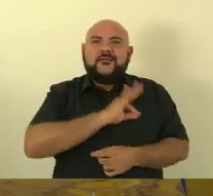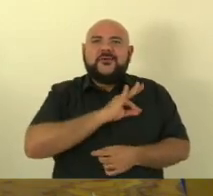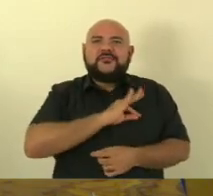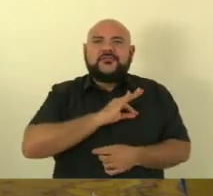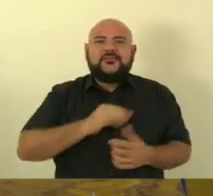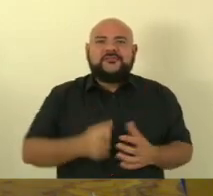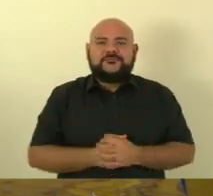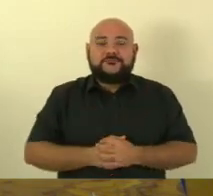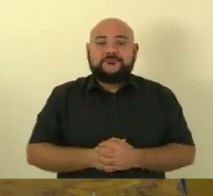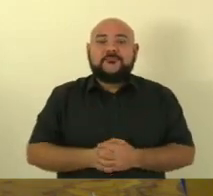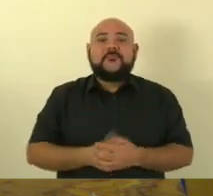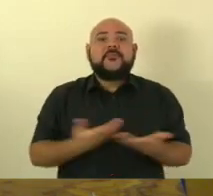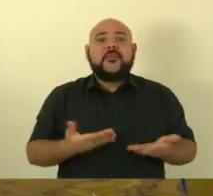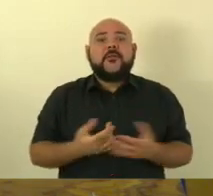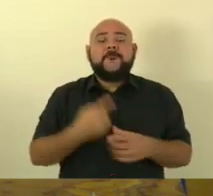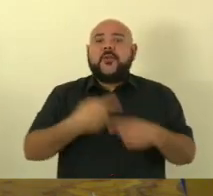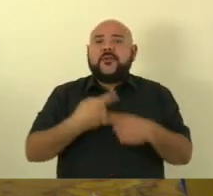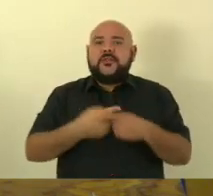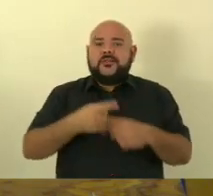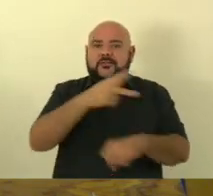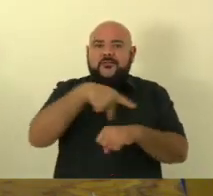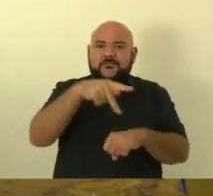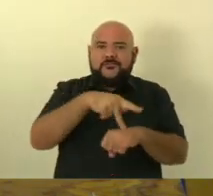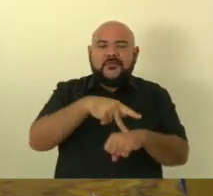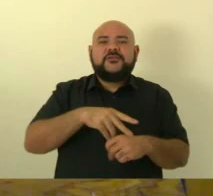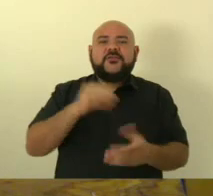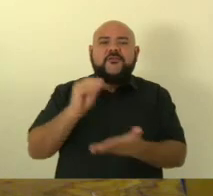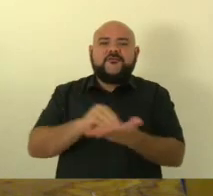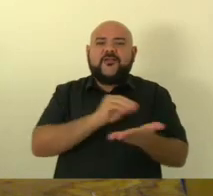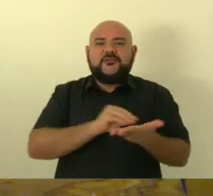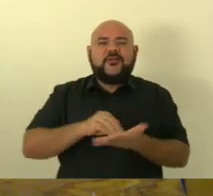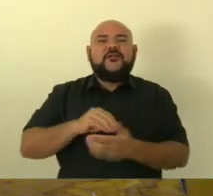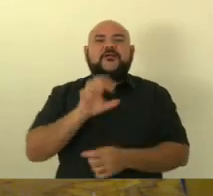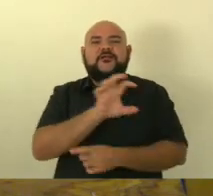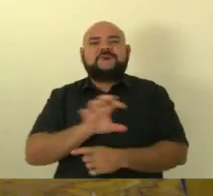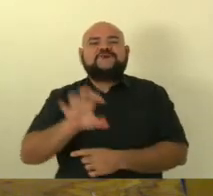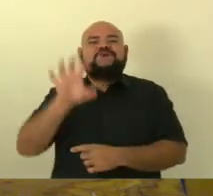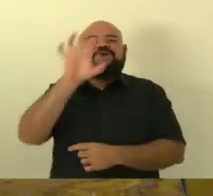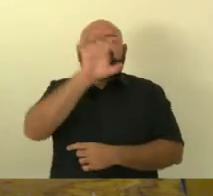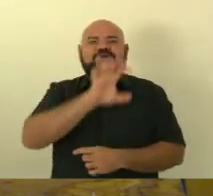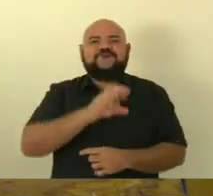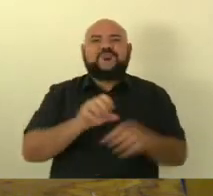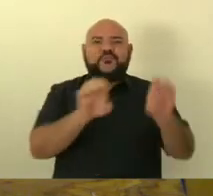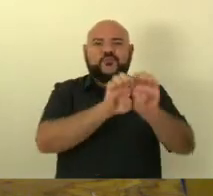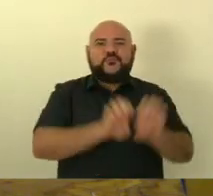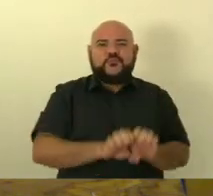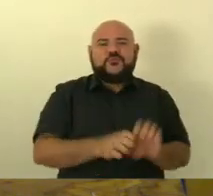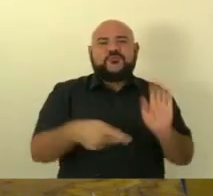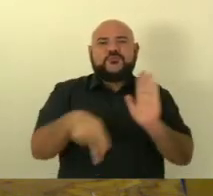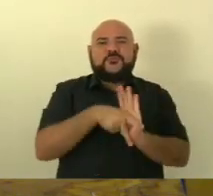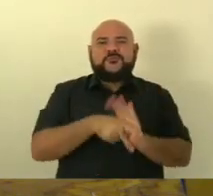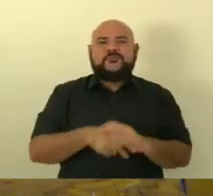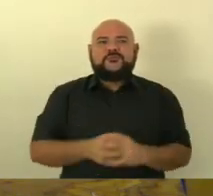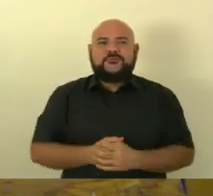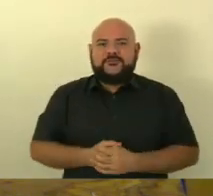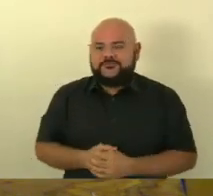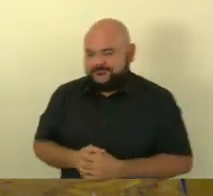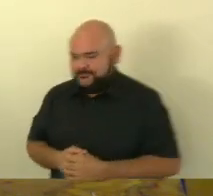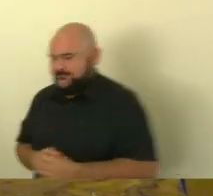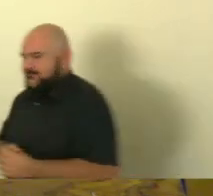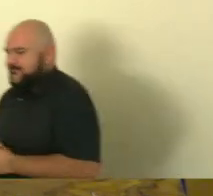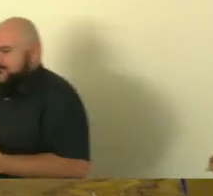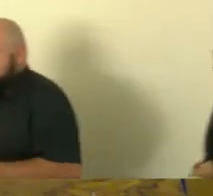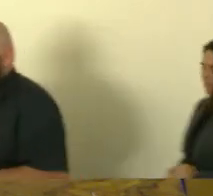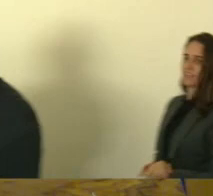porque nosso país ainda não tinha os Estados delimitados parabenizamos aqui ao nosso